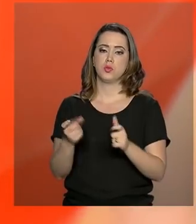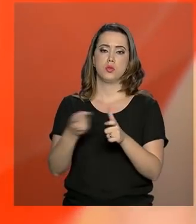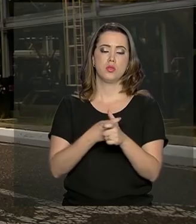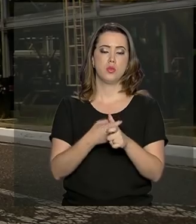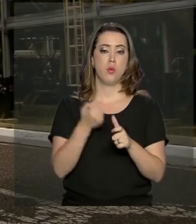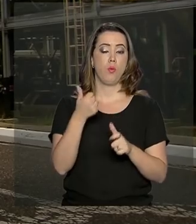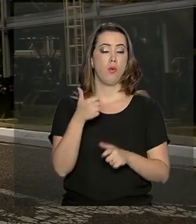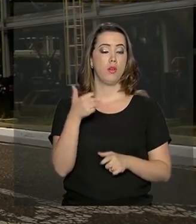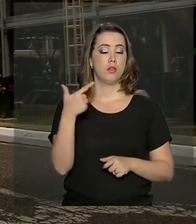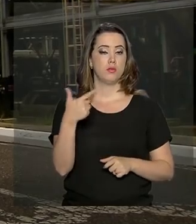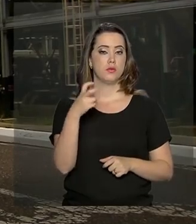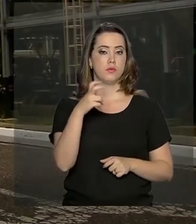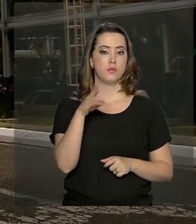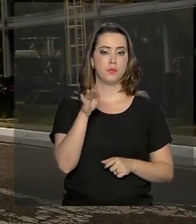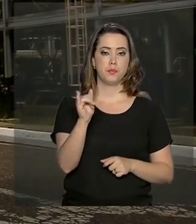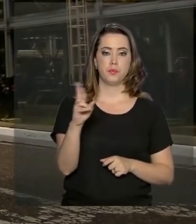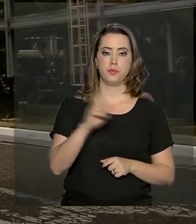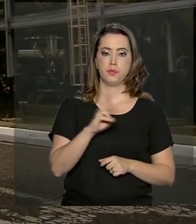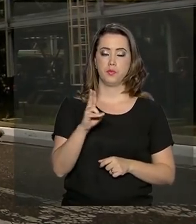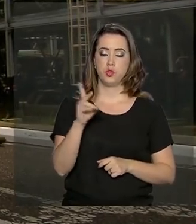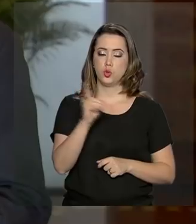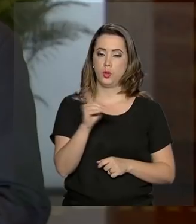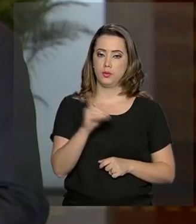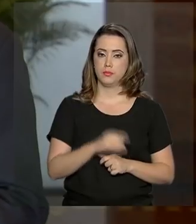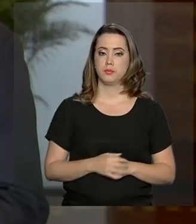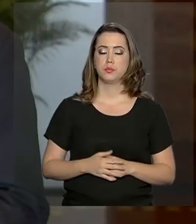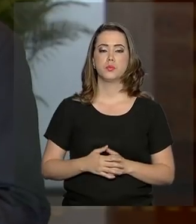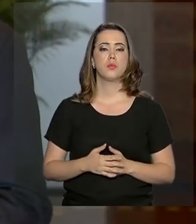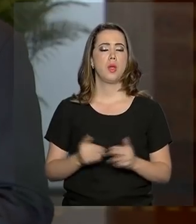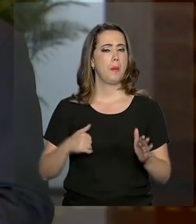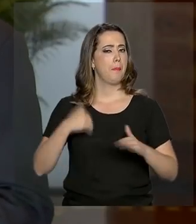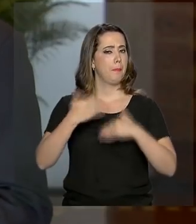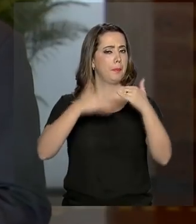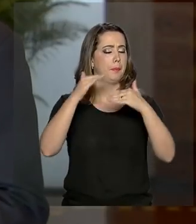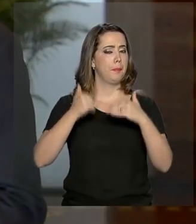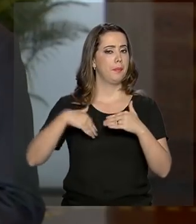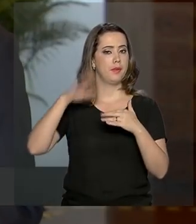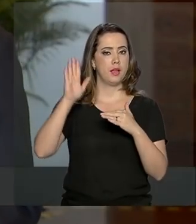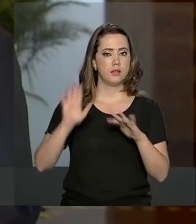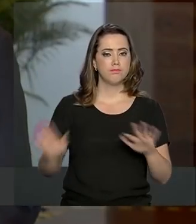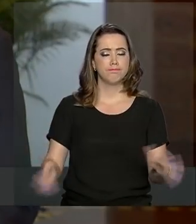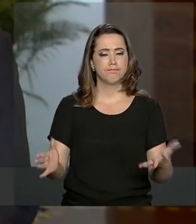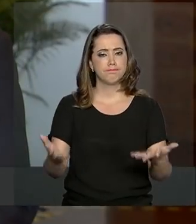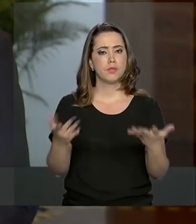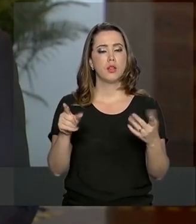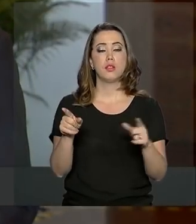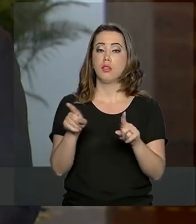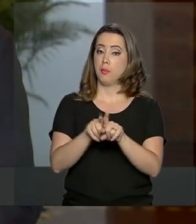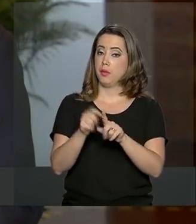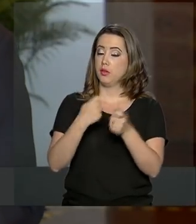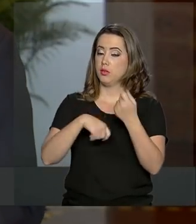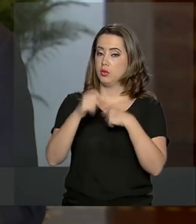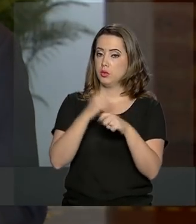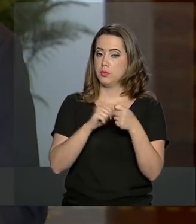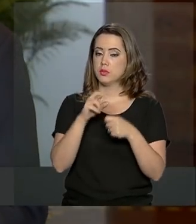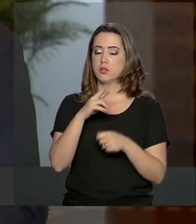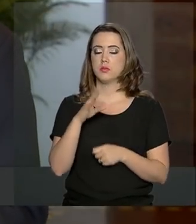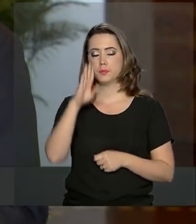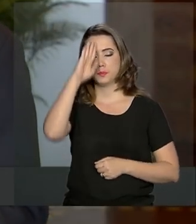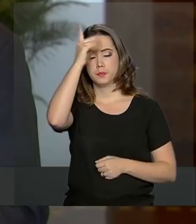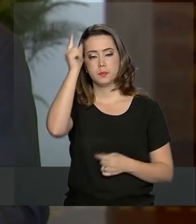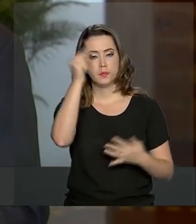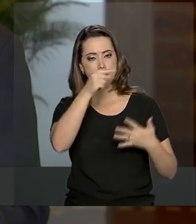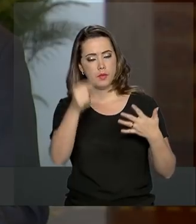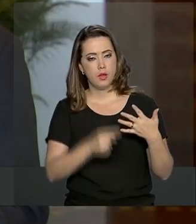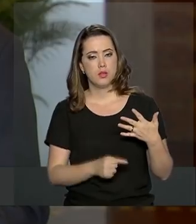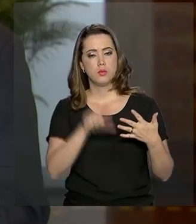em quase 25 bilhões de dólares. Aumentar a produtividade e, ao mesmo tempo, economizar. Essas são as principais